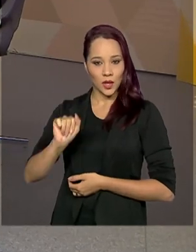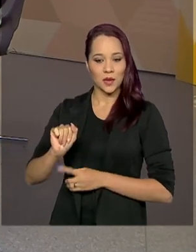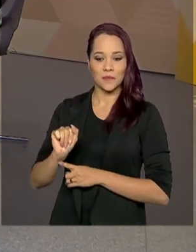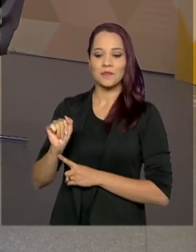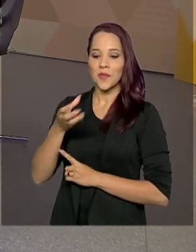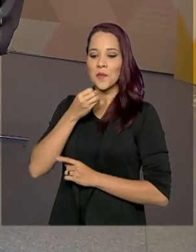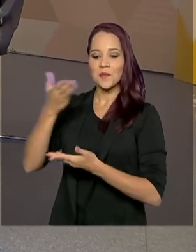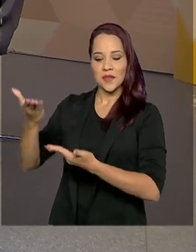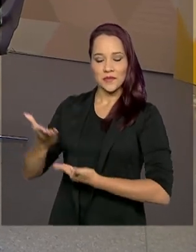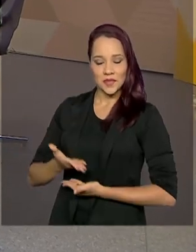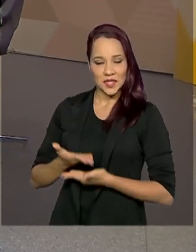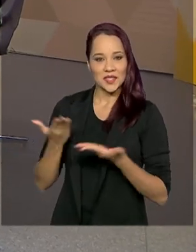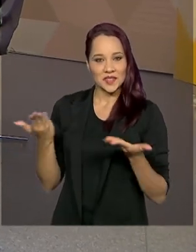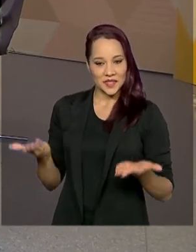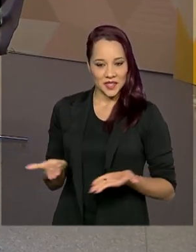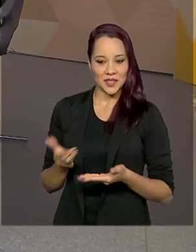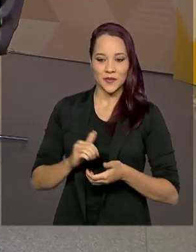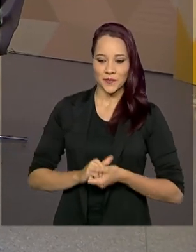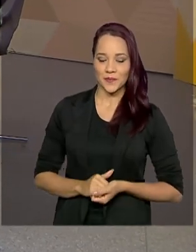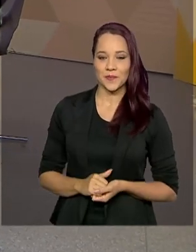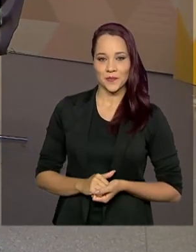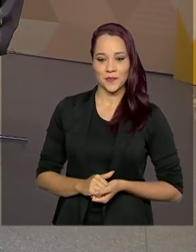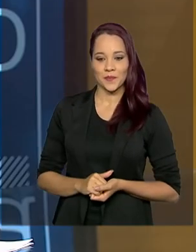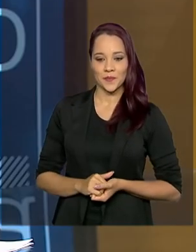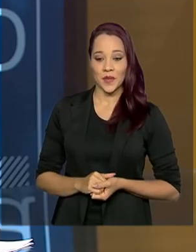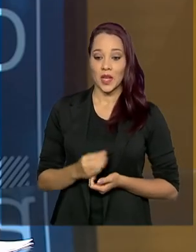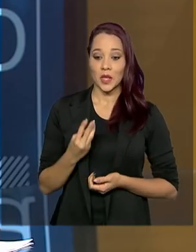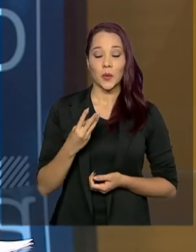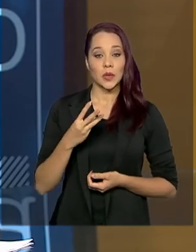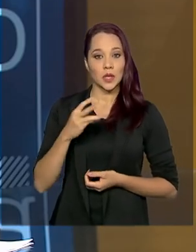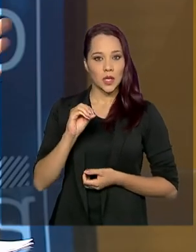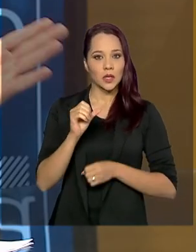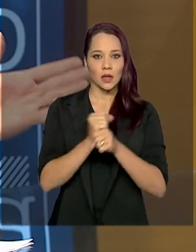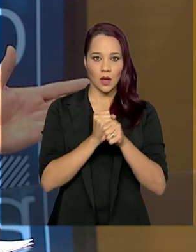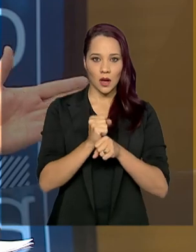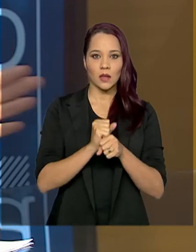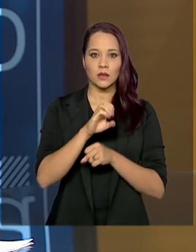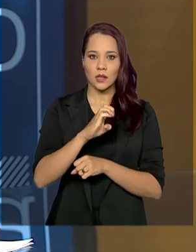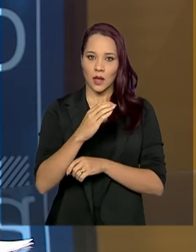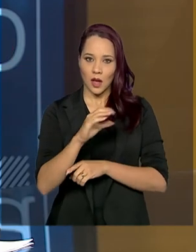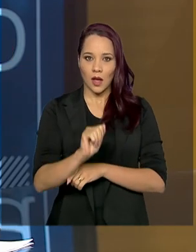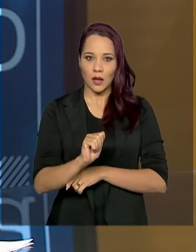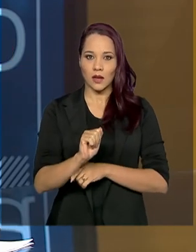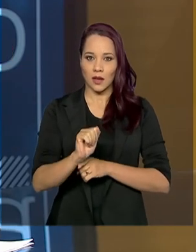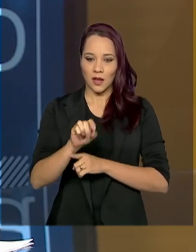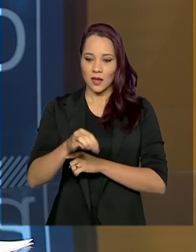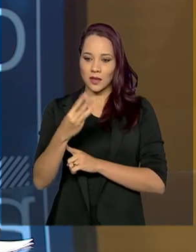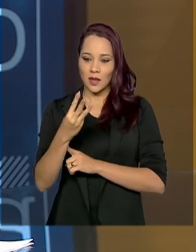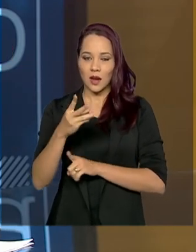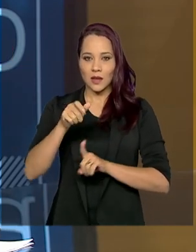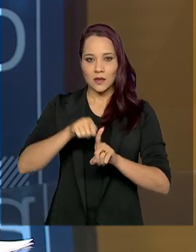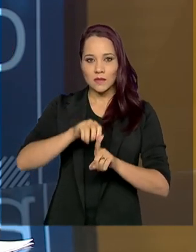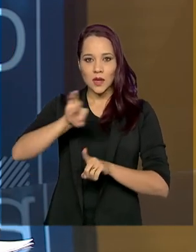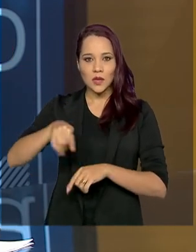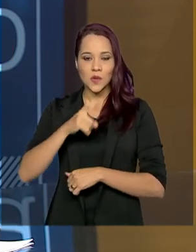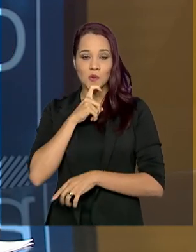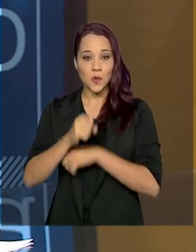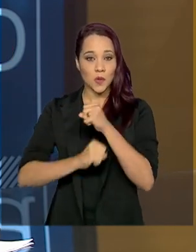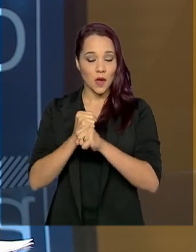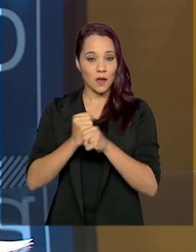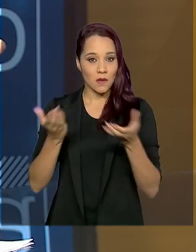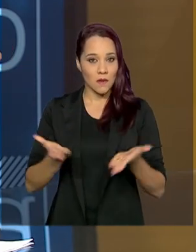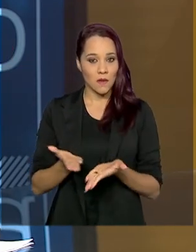aqui ao Brasil em Pauta, secretário. 30 anos de ECA completados em 13 de julho deste ano.